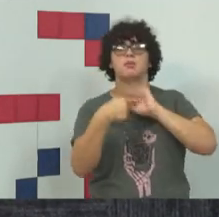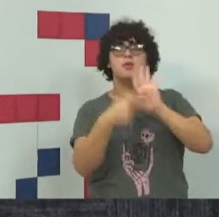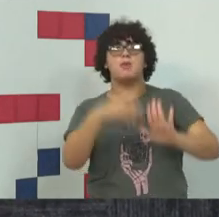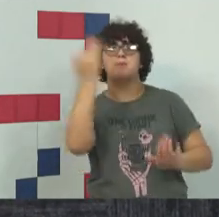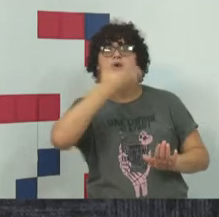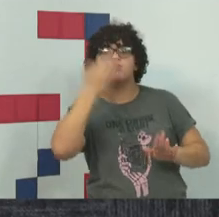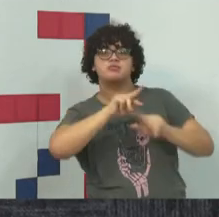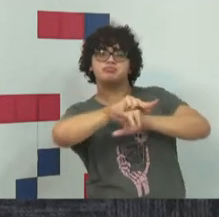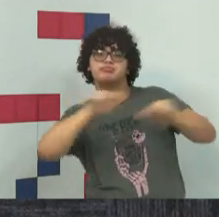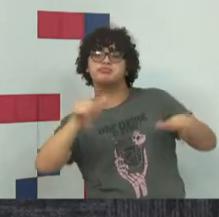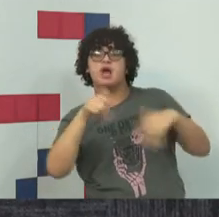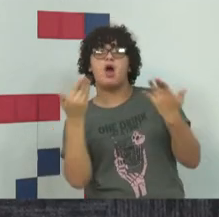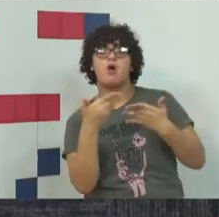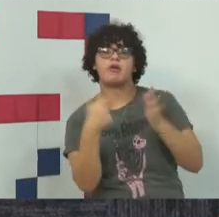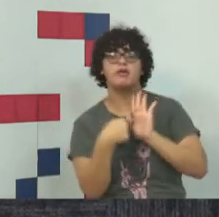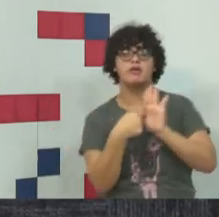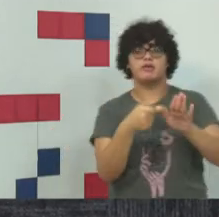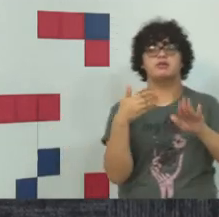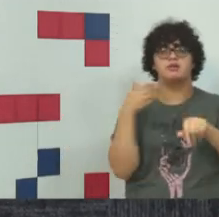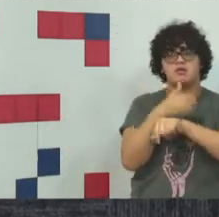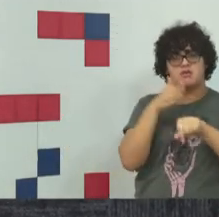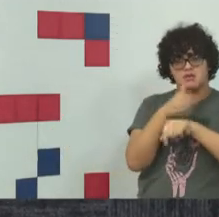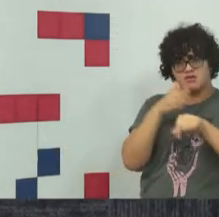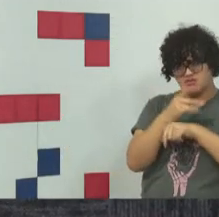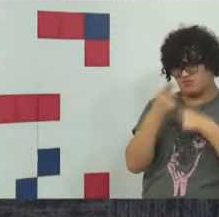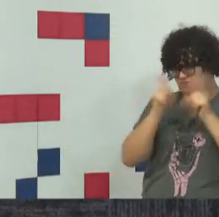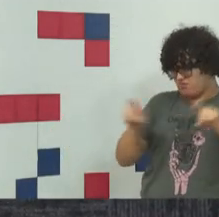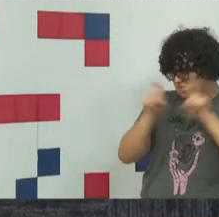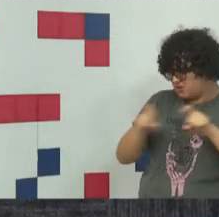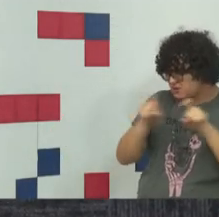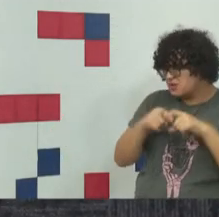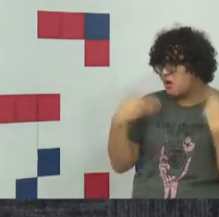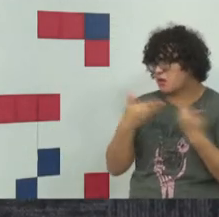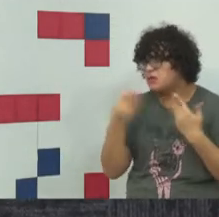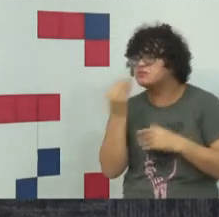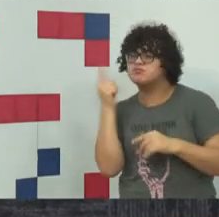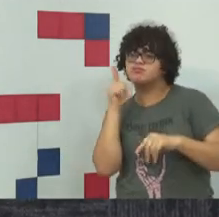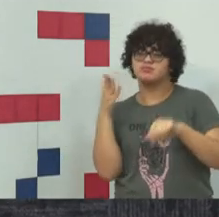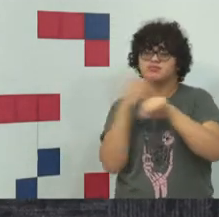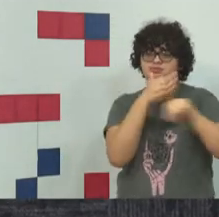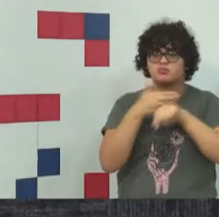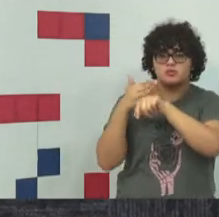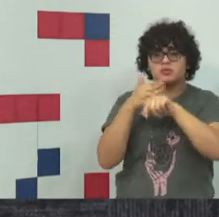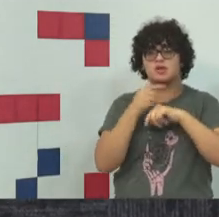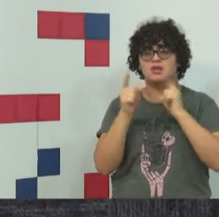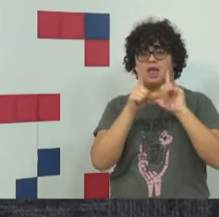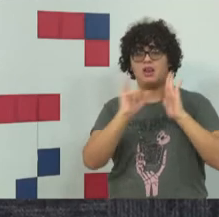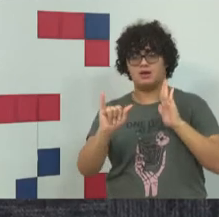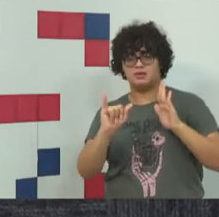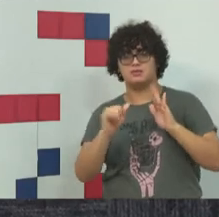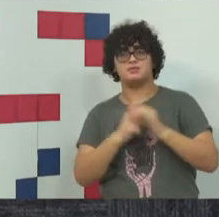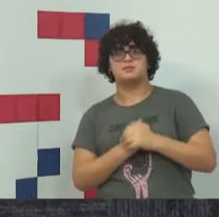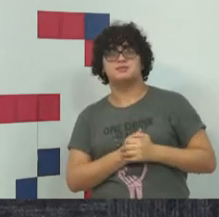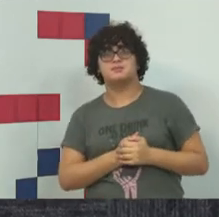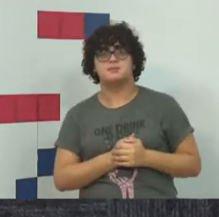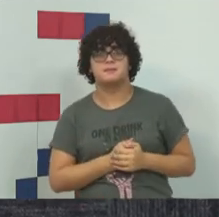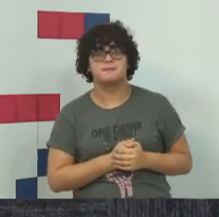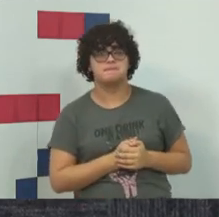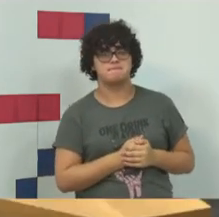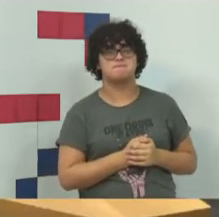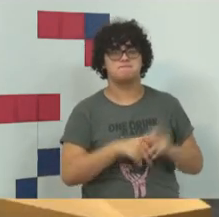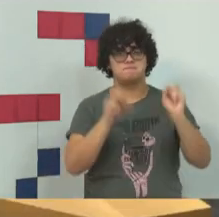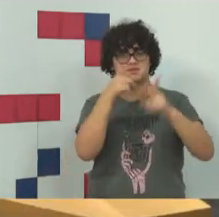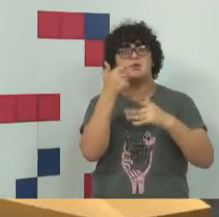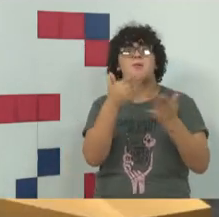assim por diante. E os crimes informáticos propriamente ditos sejam inseridos na nossa legislação. Me permita